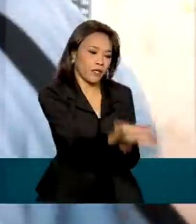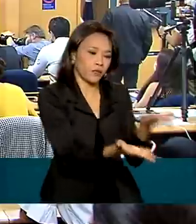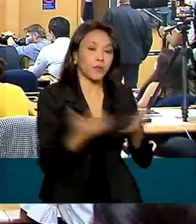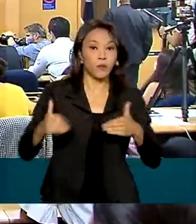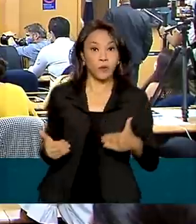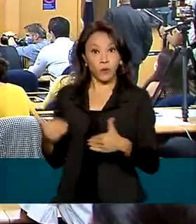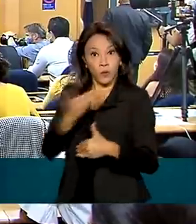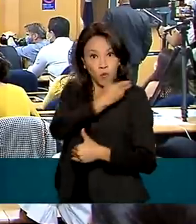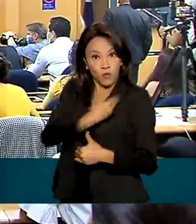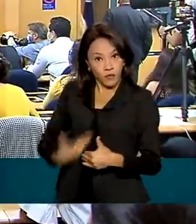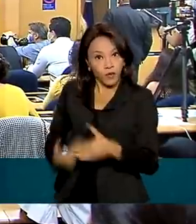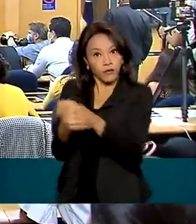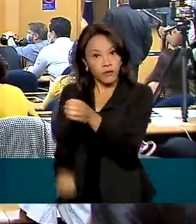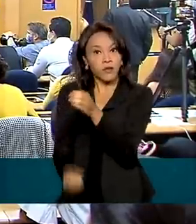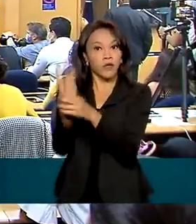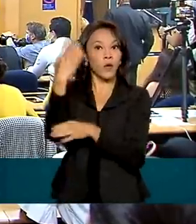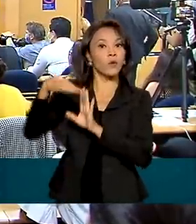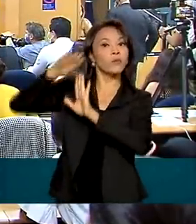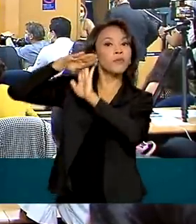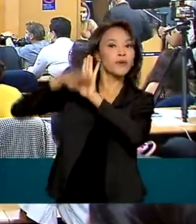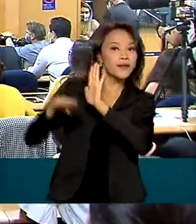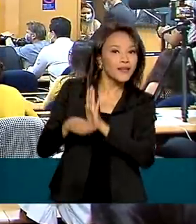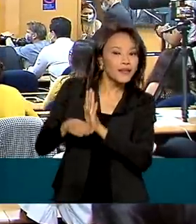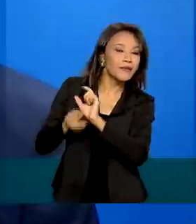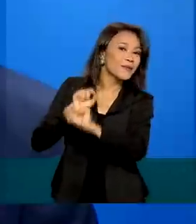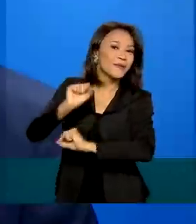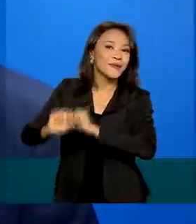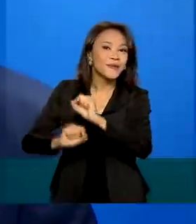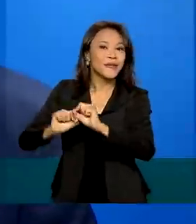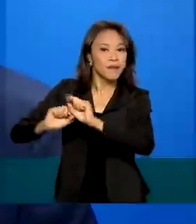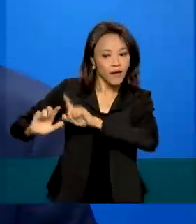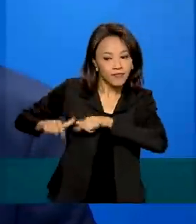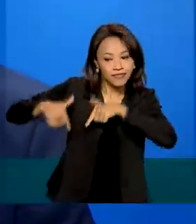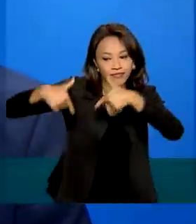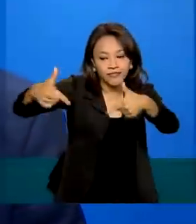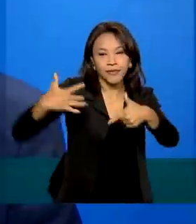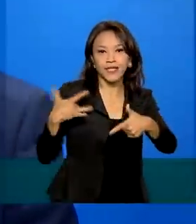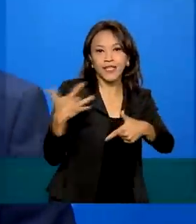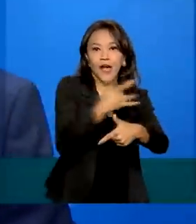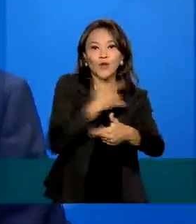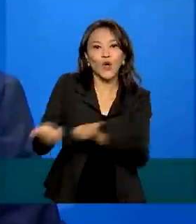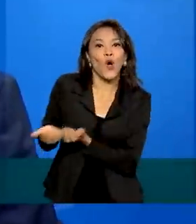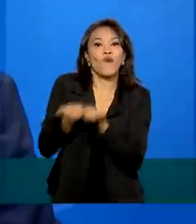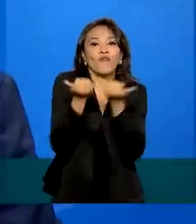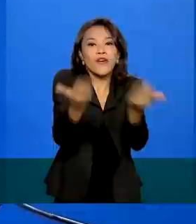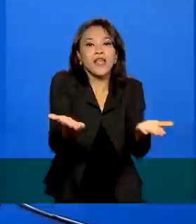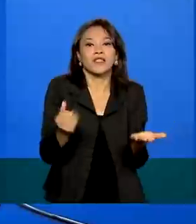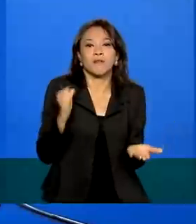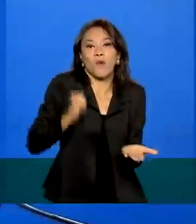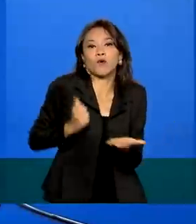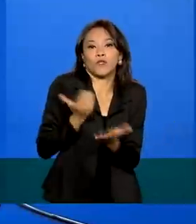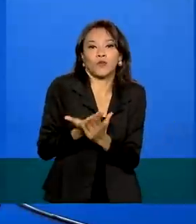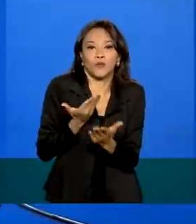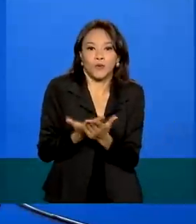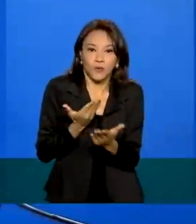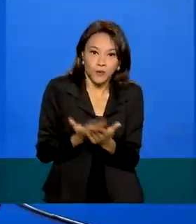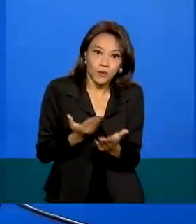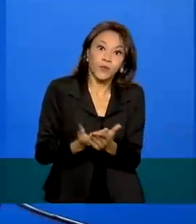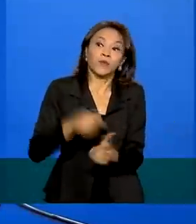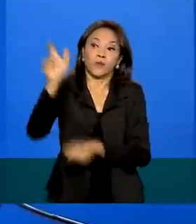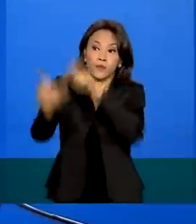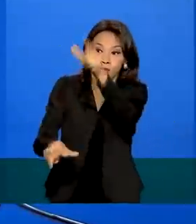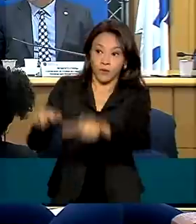criou o Programa de Educação pelo Trabalho para a Saúde, que oferece bolsas de estudo a servidores,